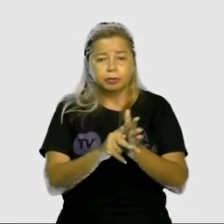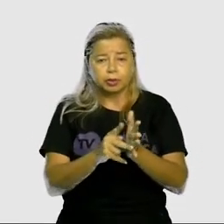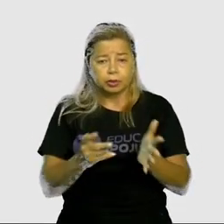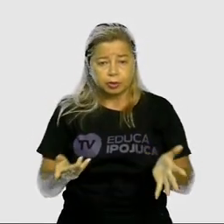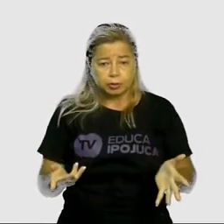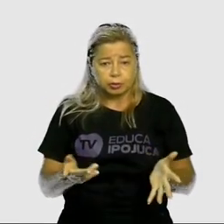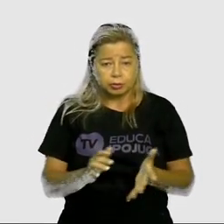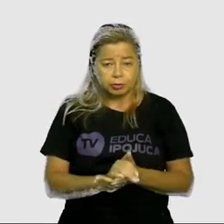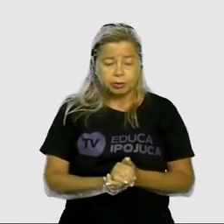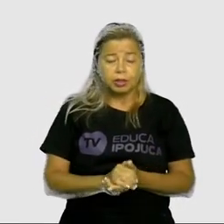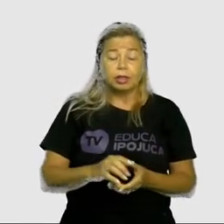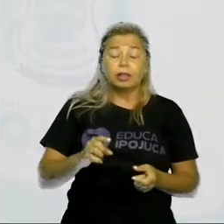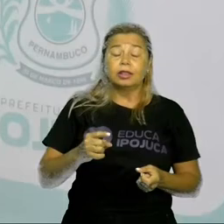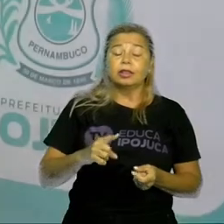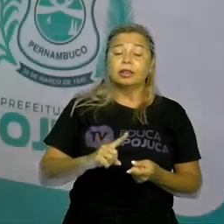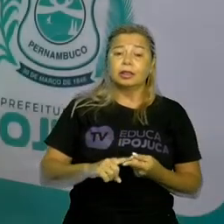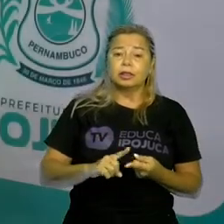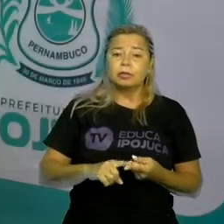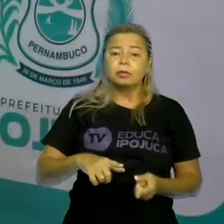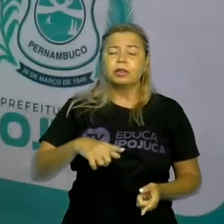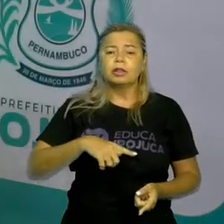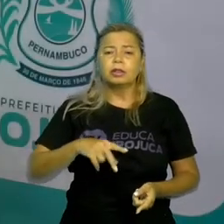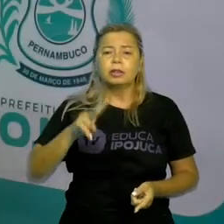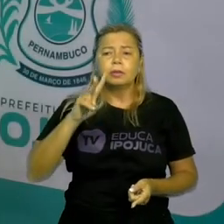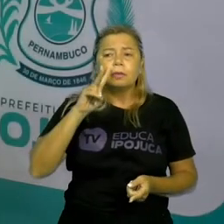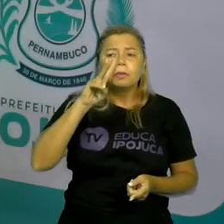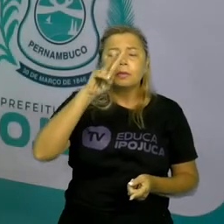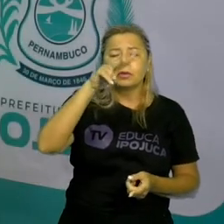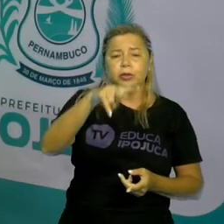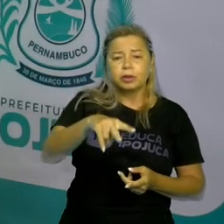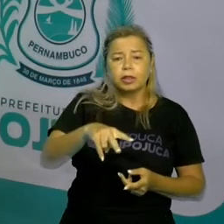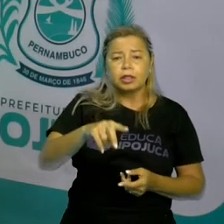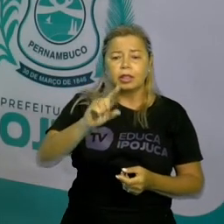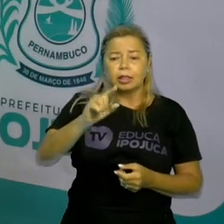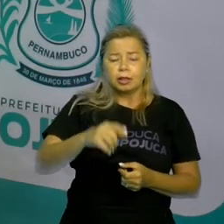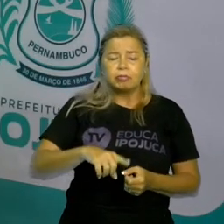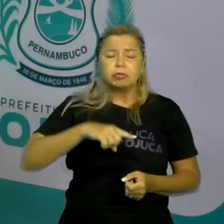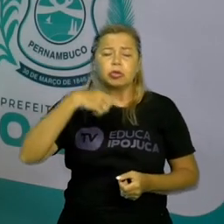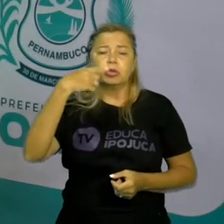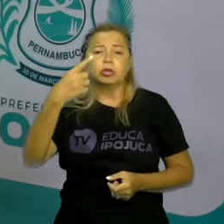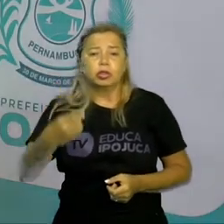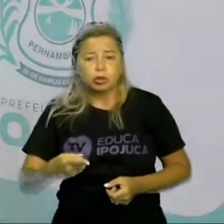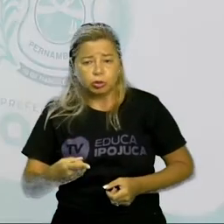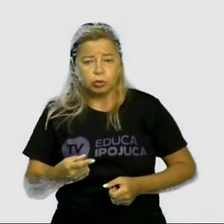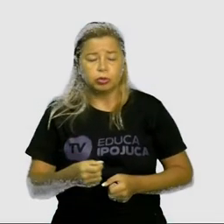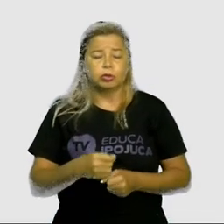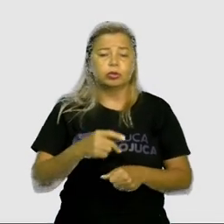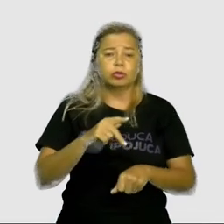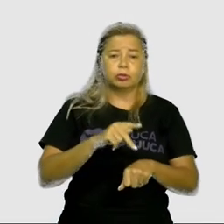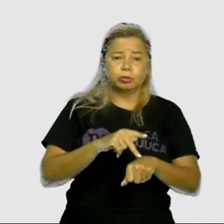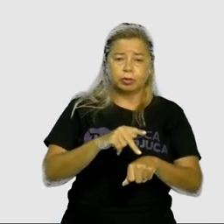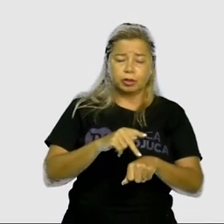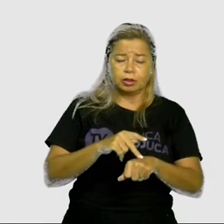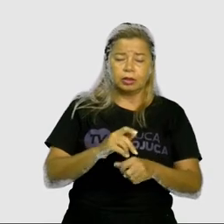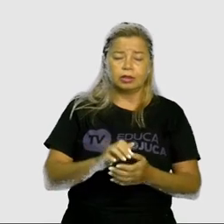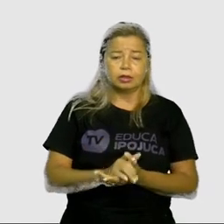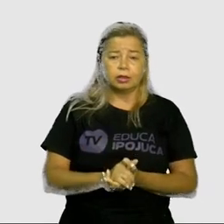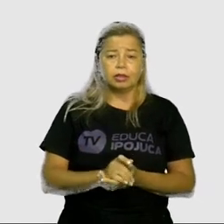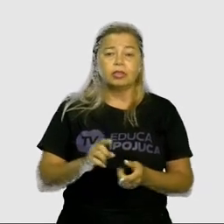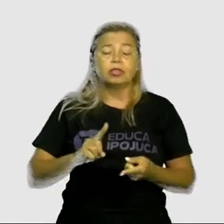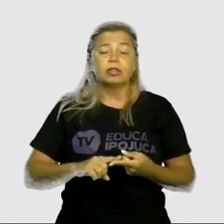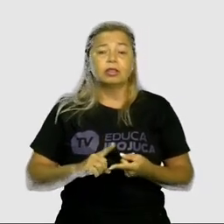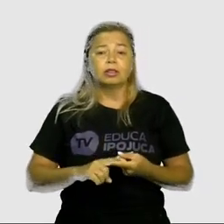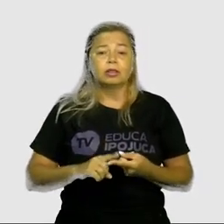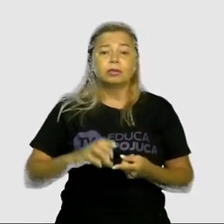perante outros países e uma Constituição. Aqui a gente tem o